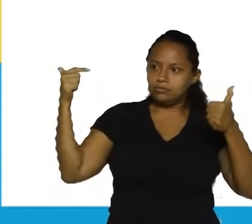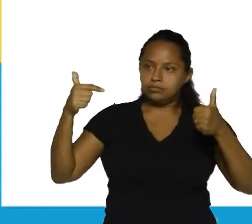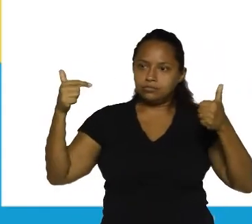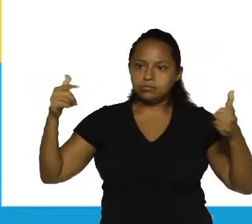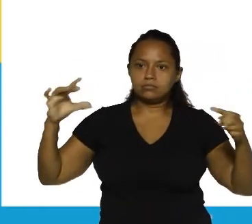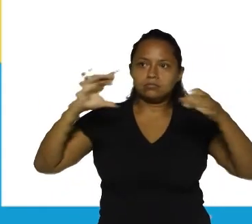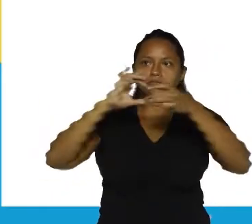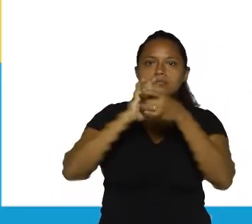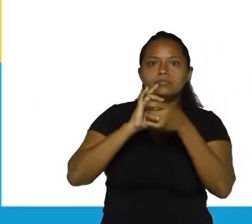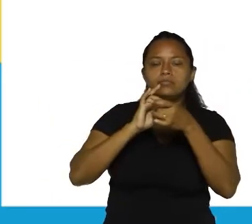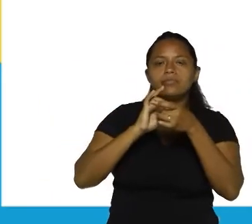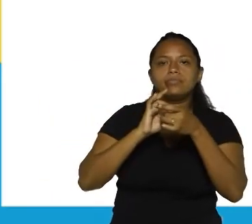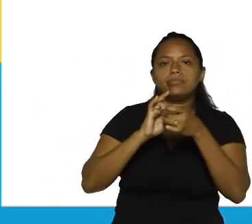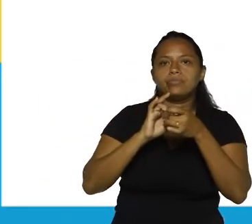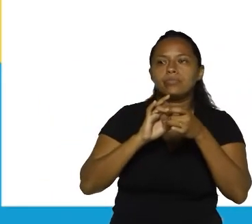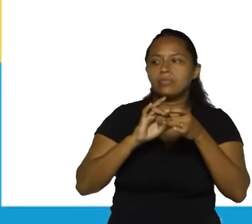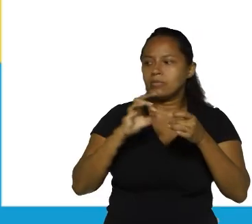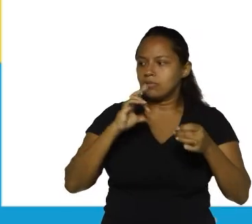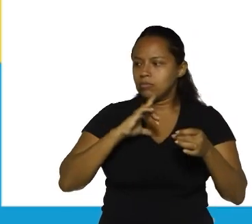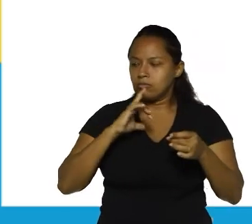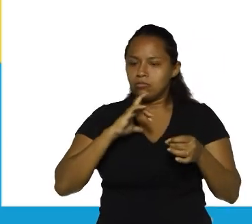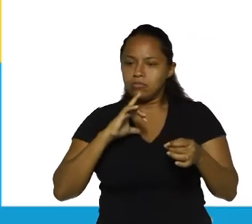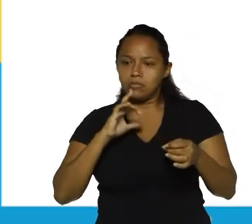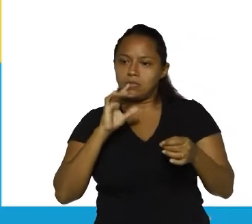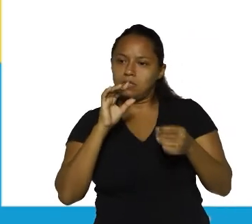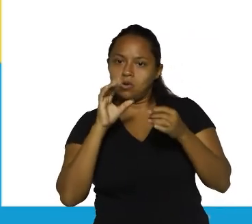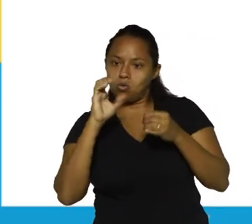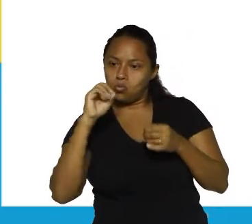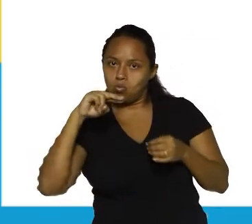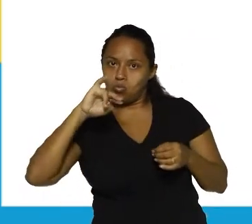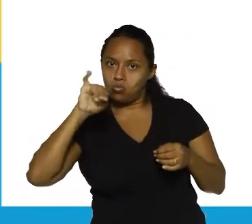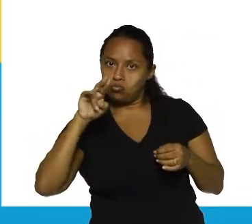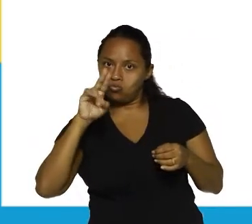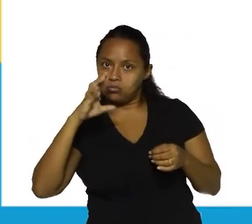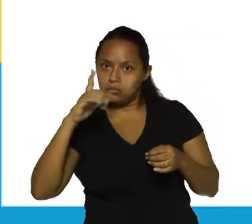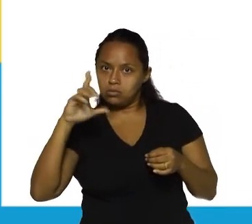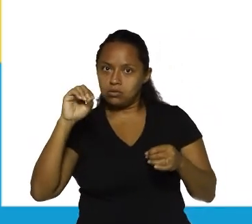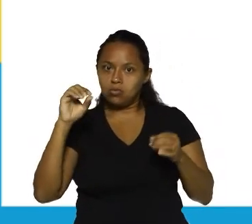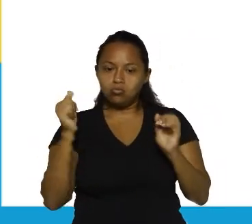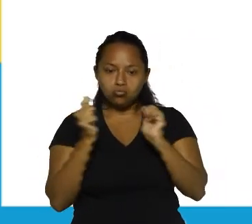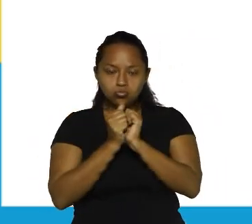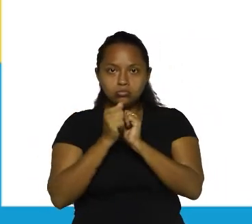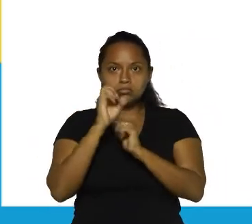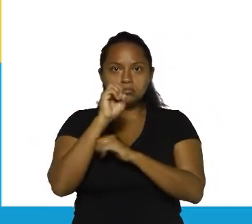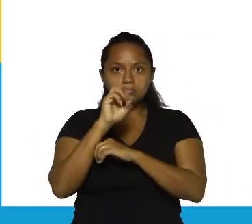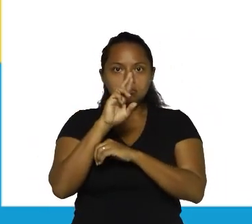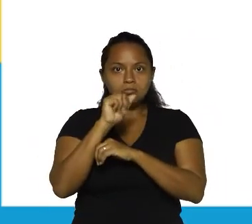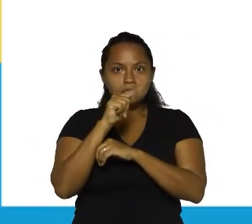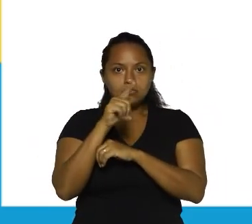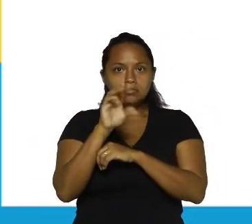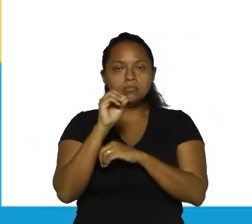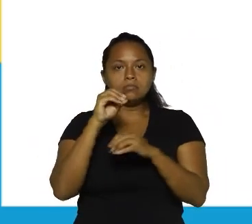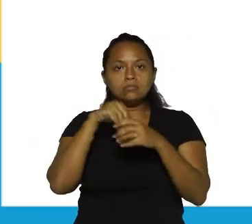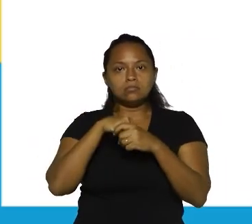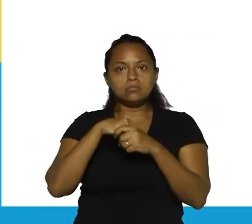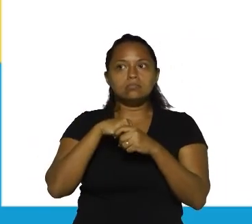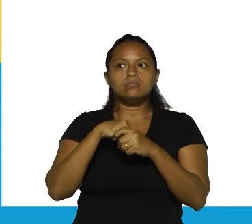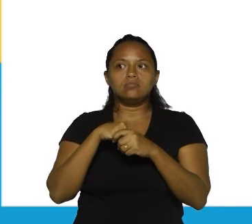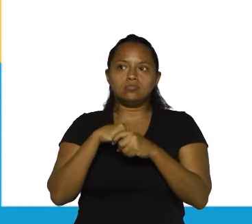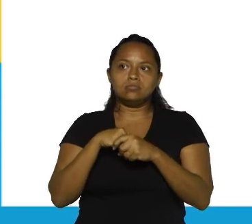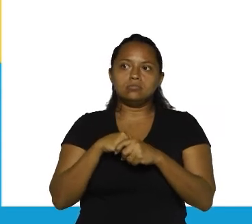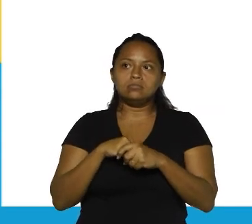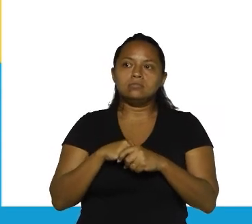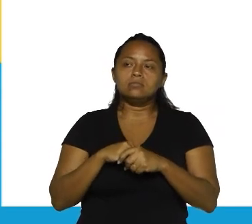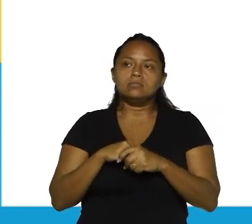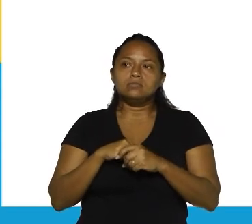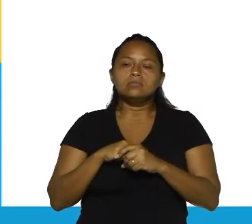sempre vai introduzir. introduzir, a gente vai dizer que a conjunção faz parte da oração que ela introduz. Então, é essa